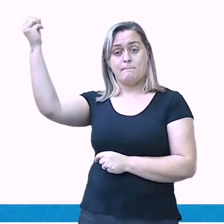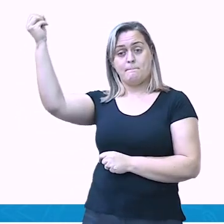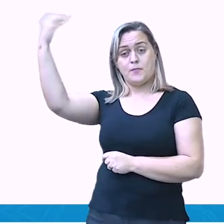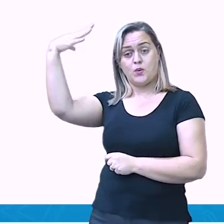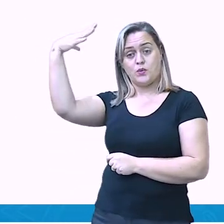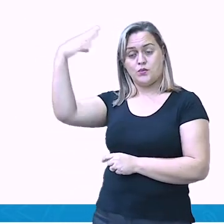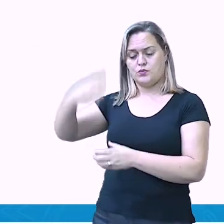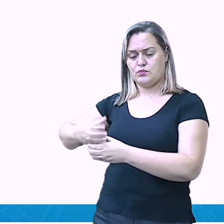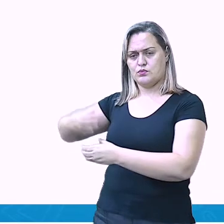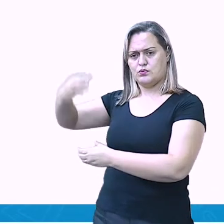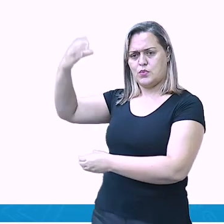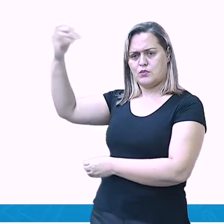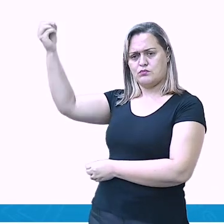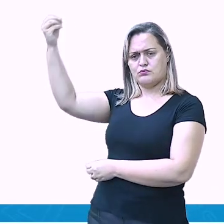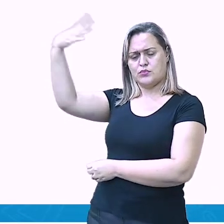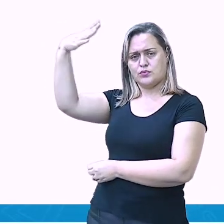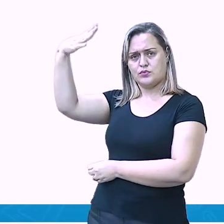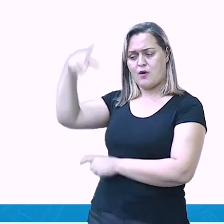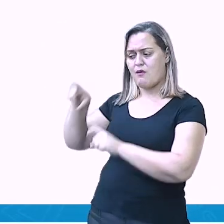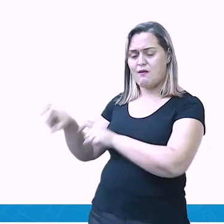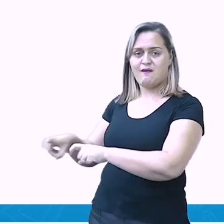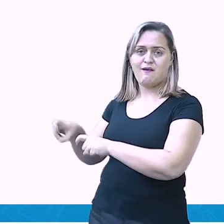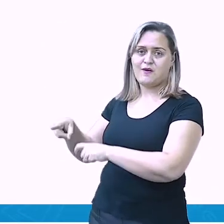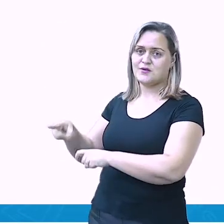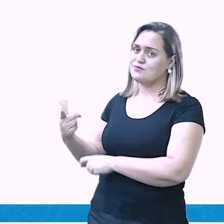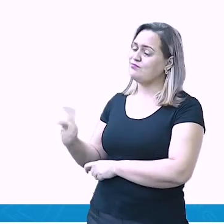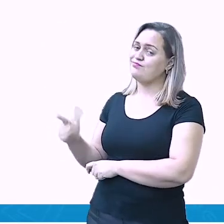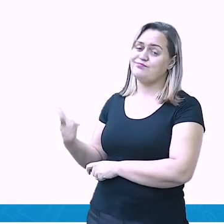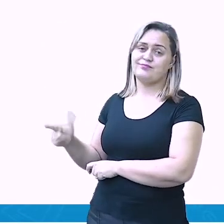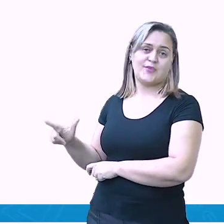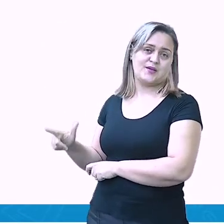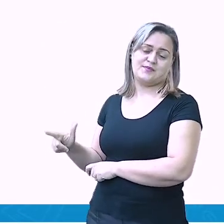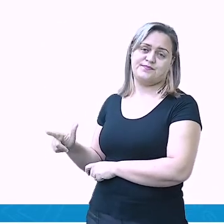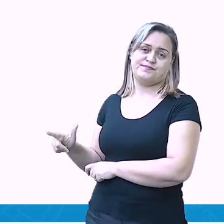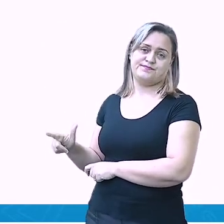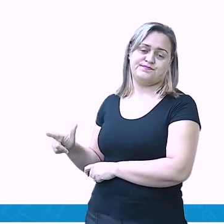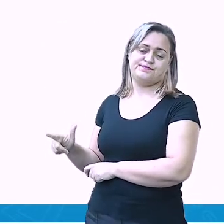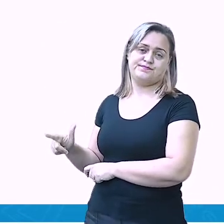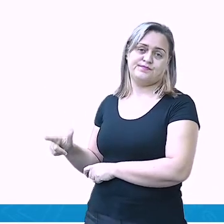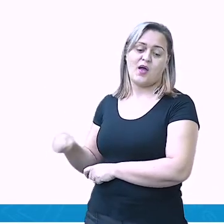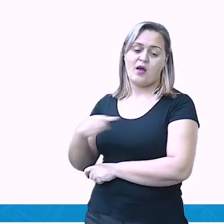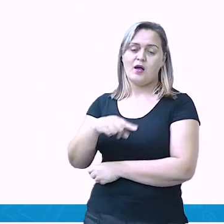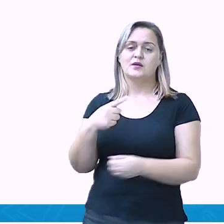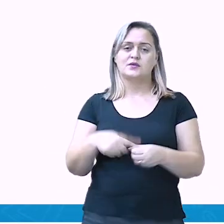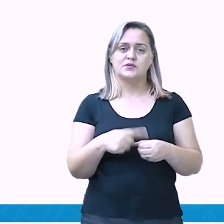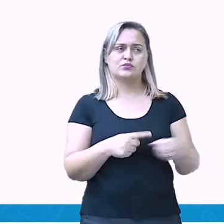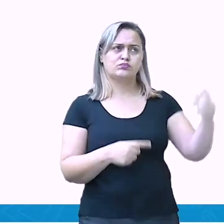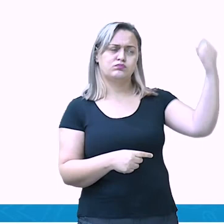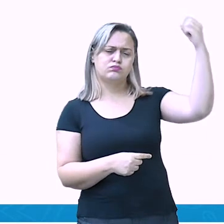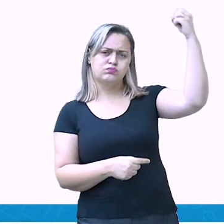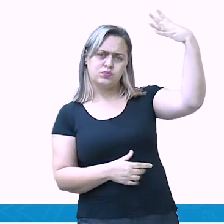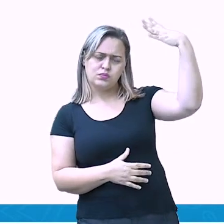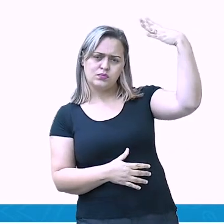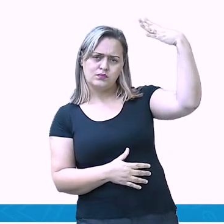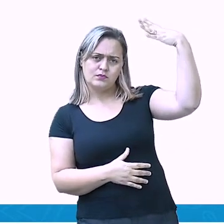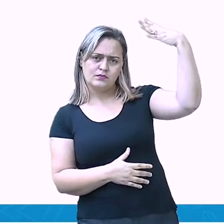ver as estrelas à noite já na cidade? Mas, dificilmente a gente consegue por conta da iluminação.